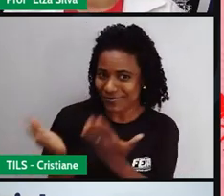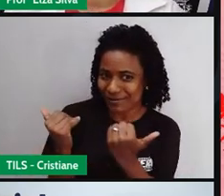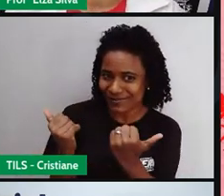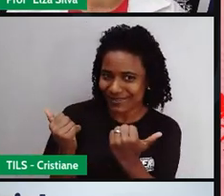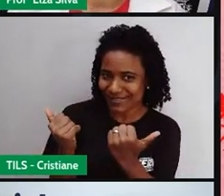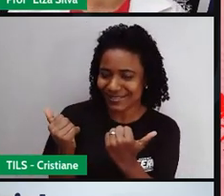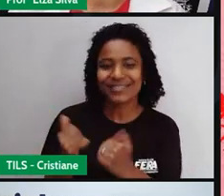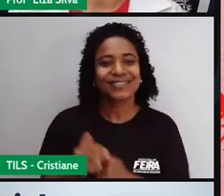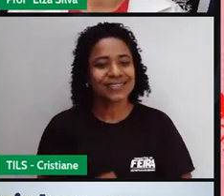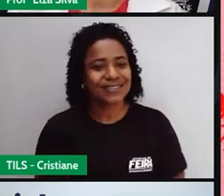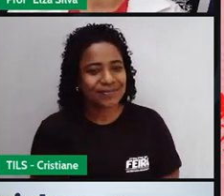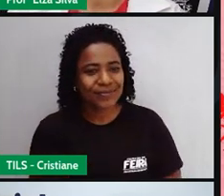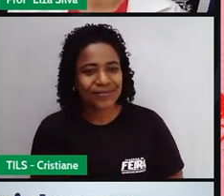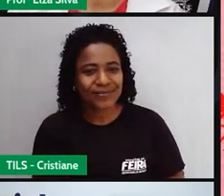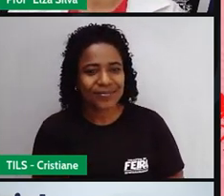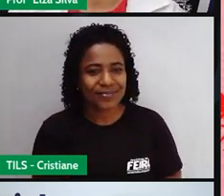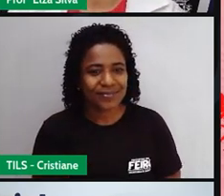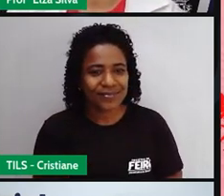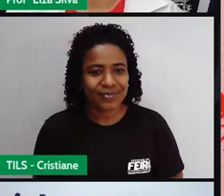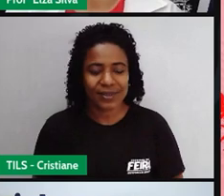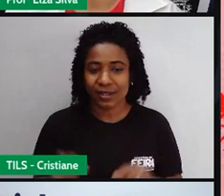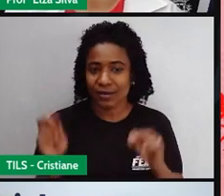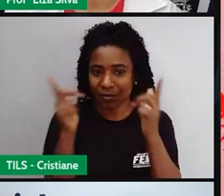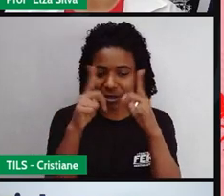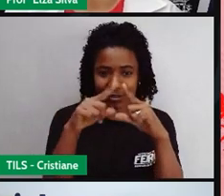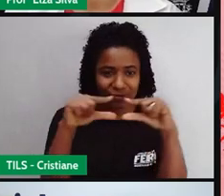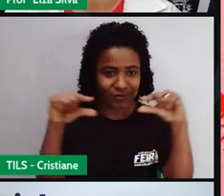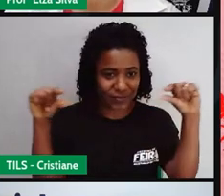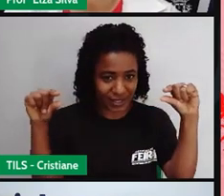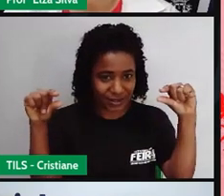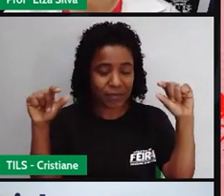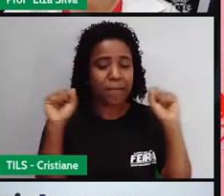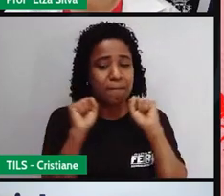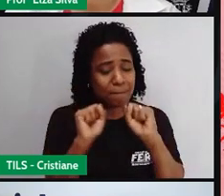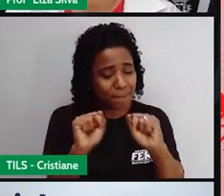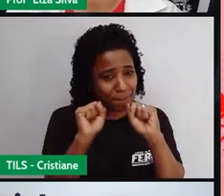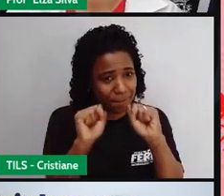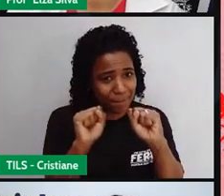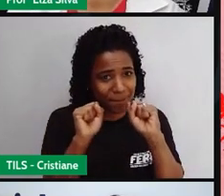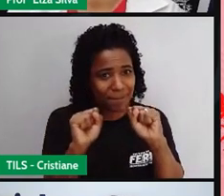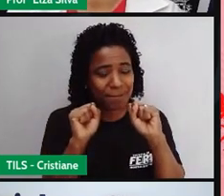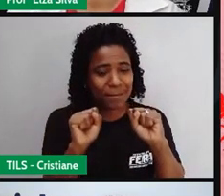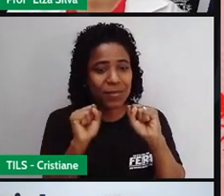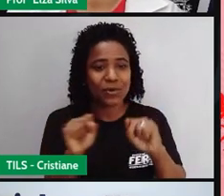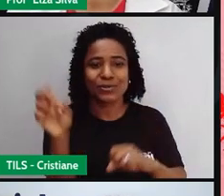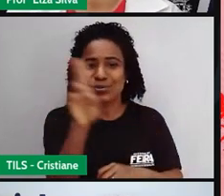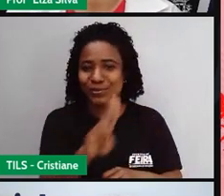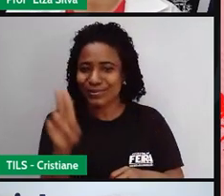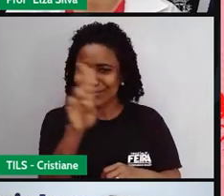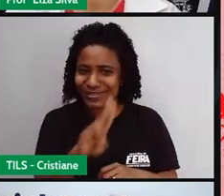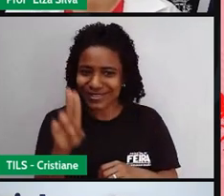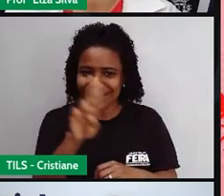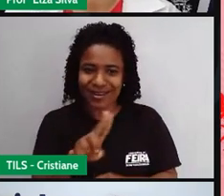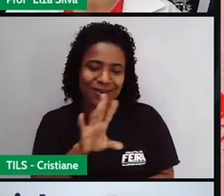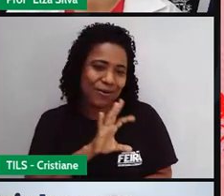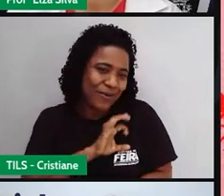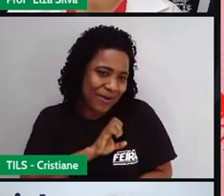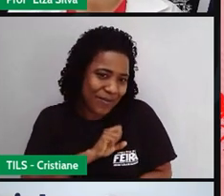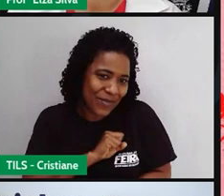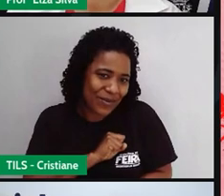Let's go. Então, tem algumas frases, né, que vocês podem, inclusive, usar como amor de vocês, ó.